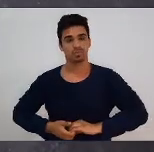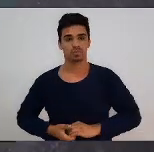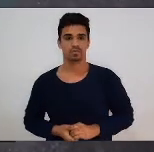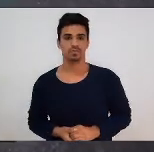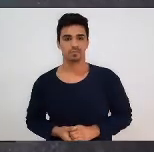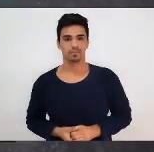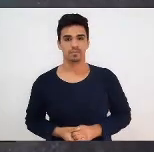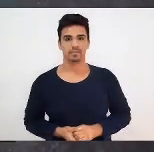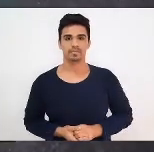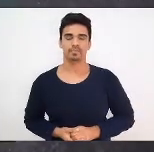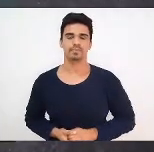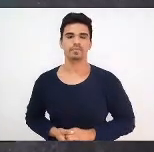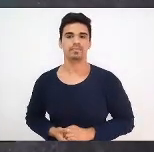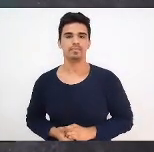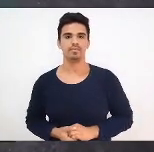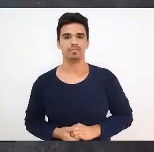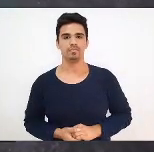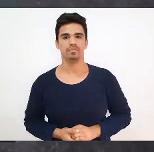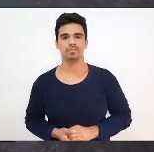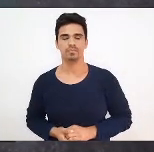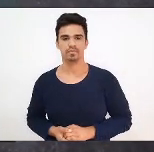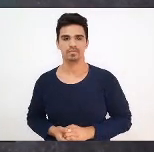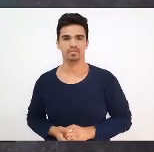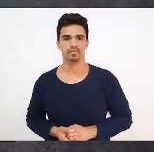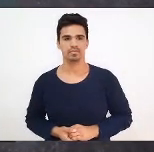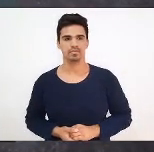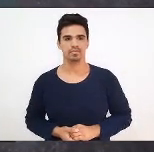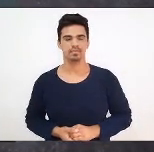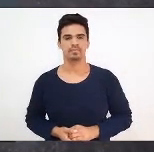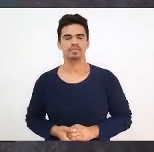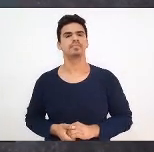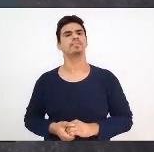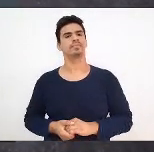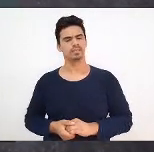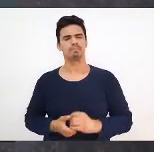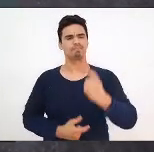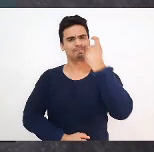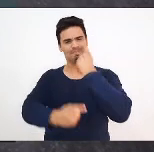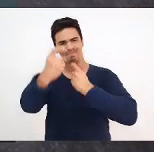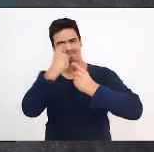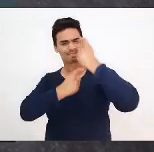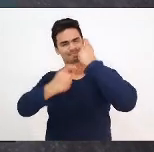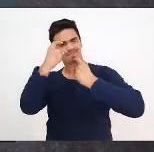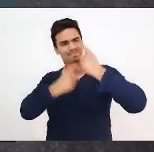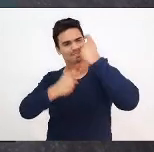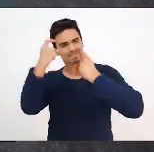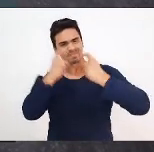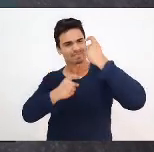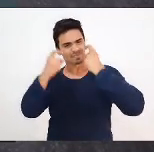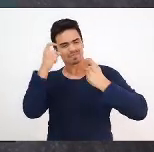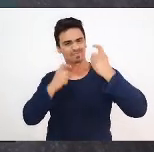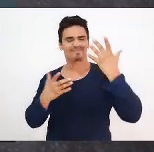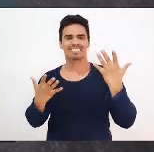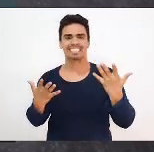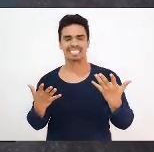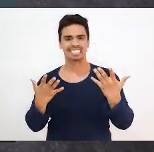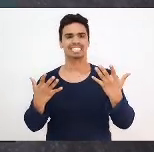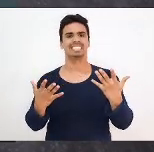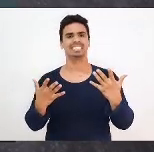também nos preocupava não só a precarização